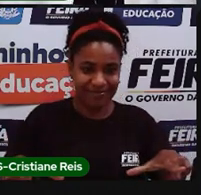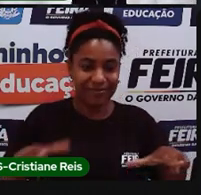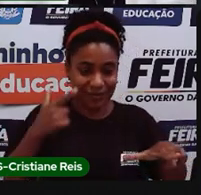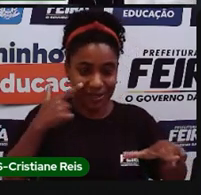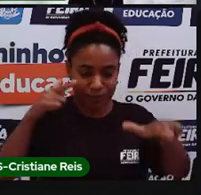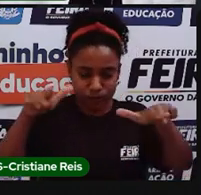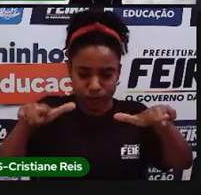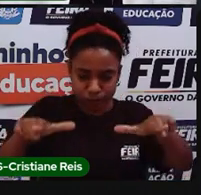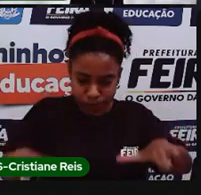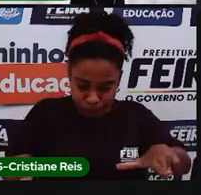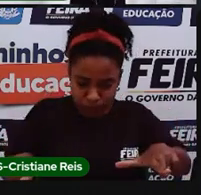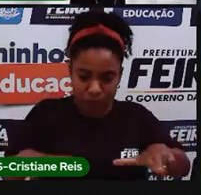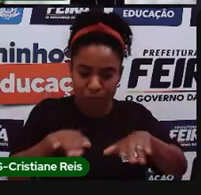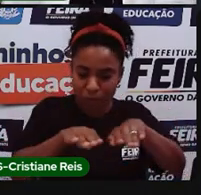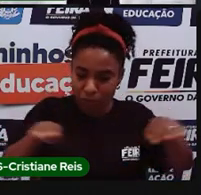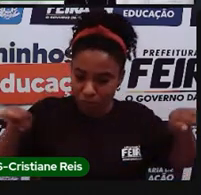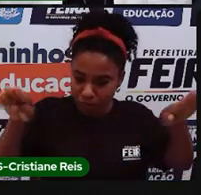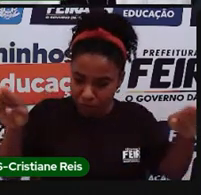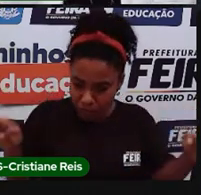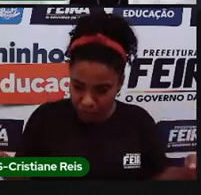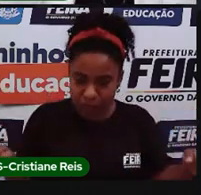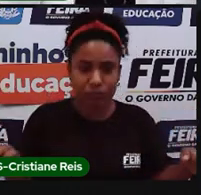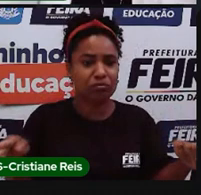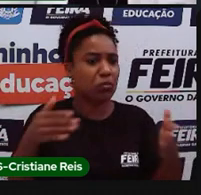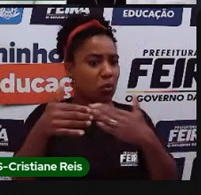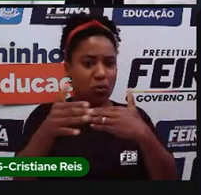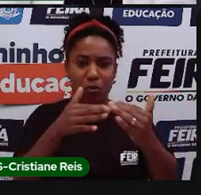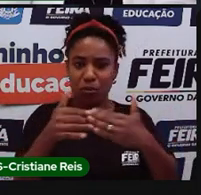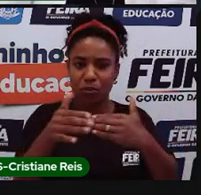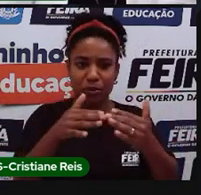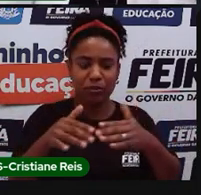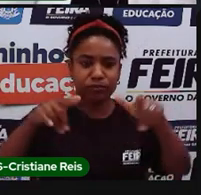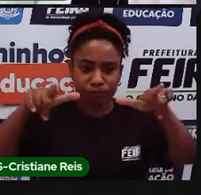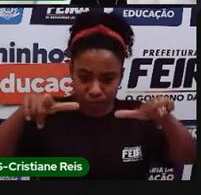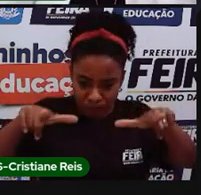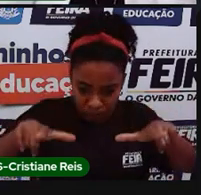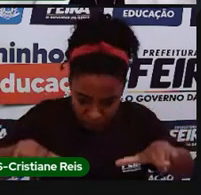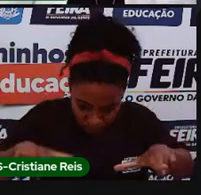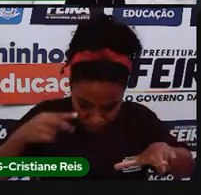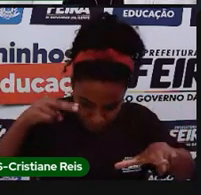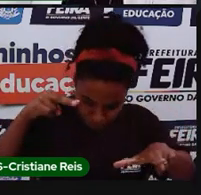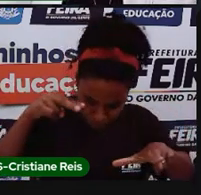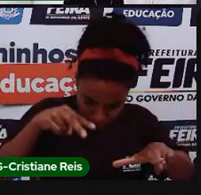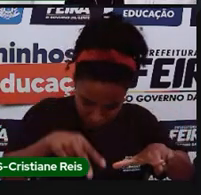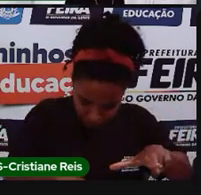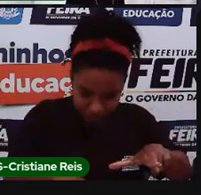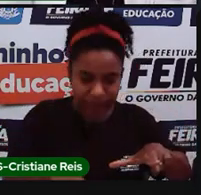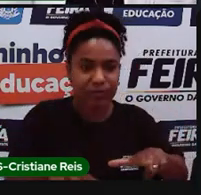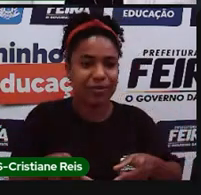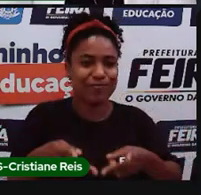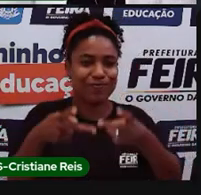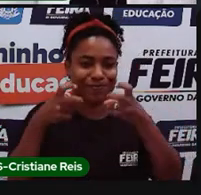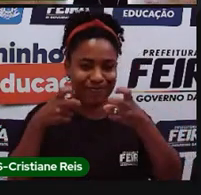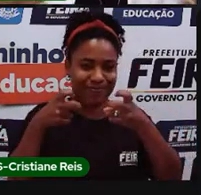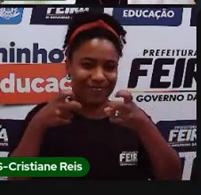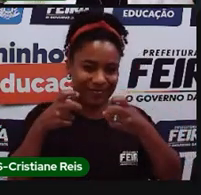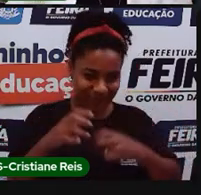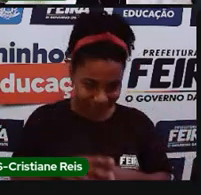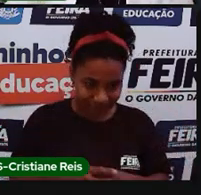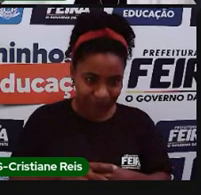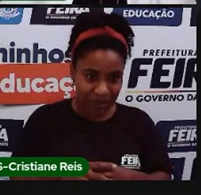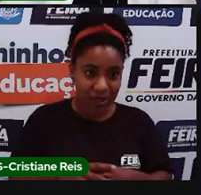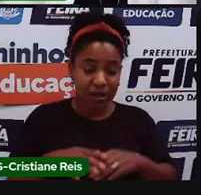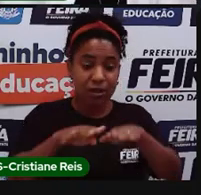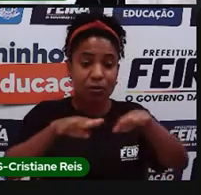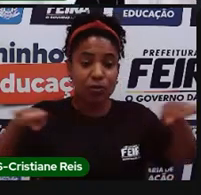plana, né, que pode ser uma mesa, ou que seja lá que você tenha na sua casa ou na escola para poder estudar. Então, você bota